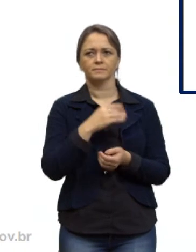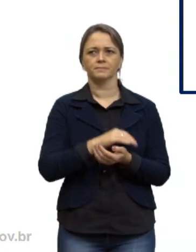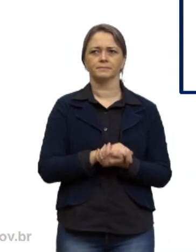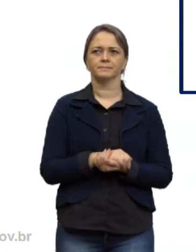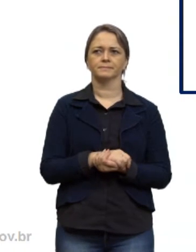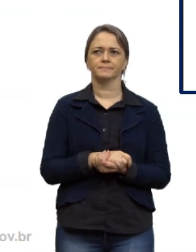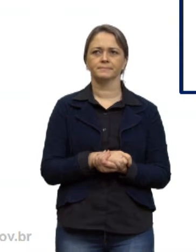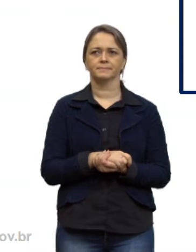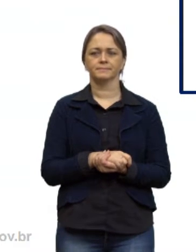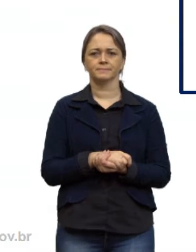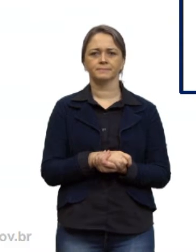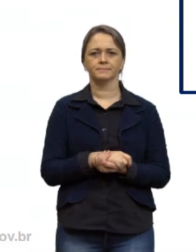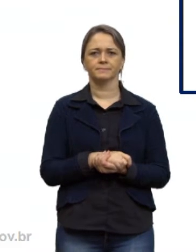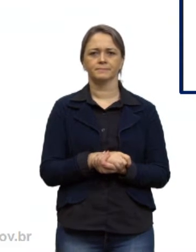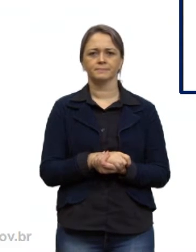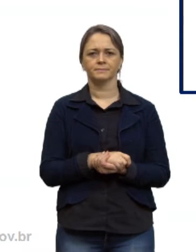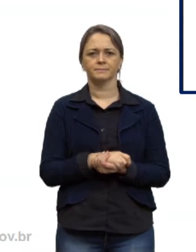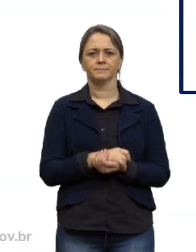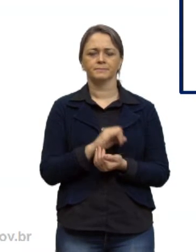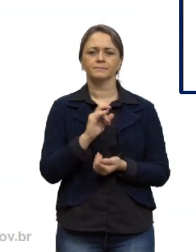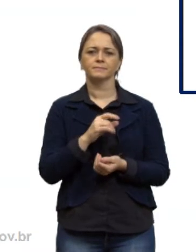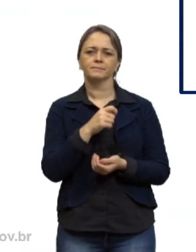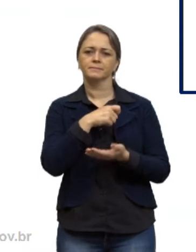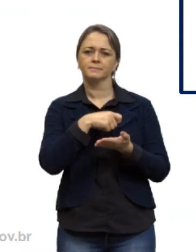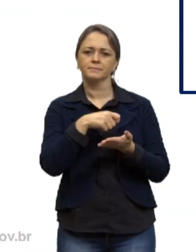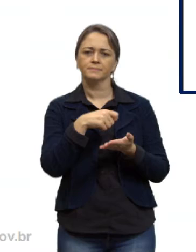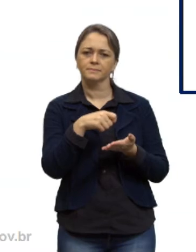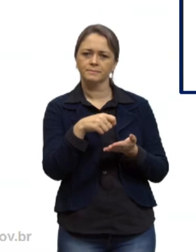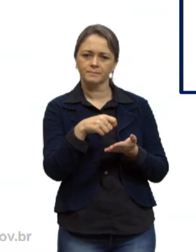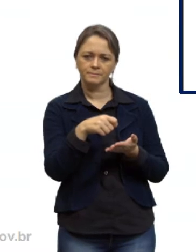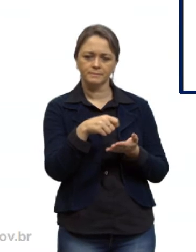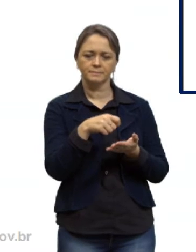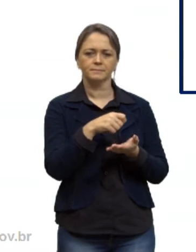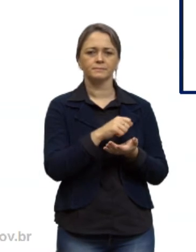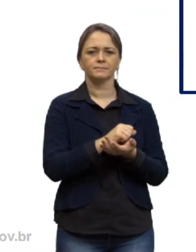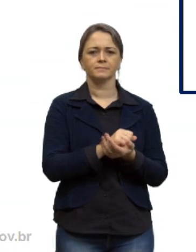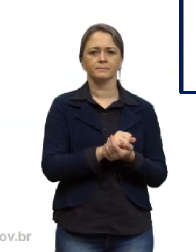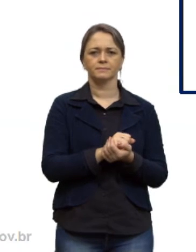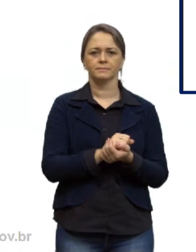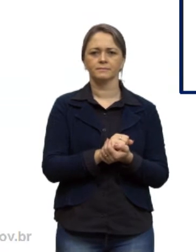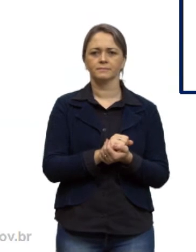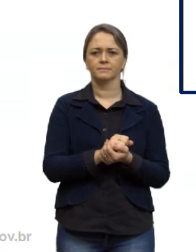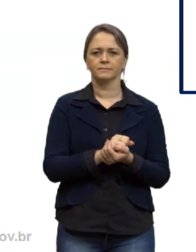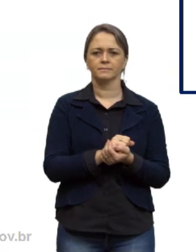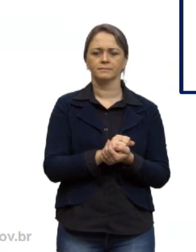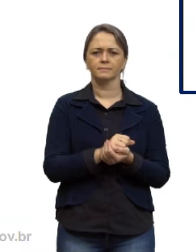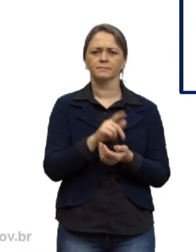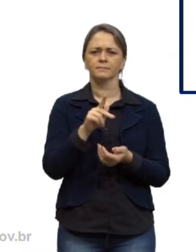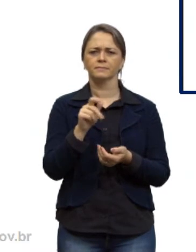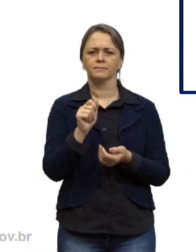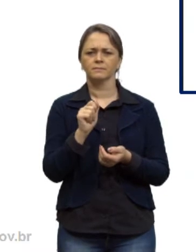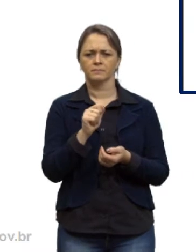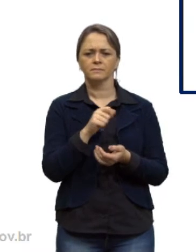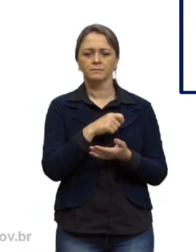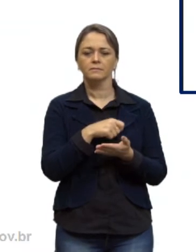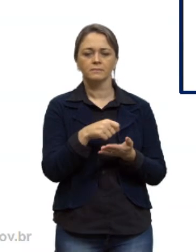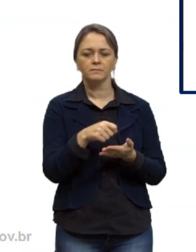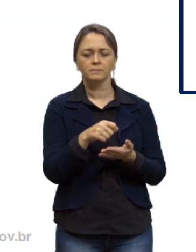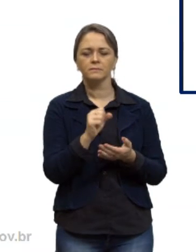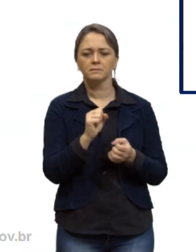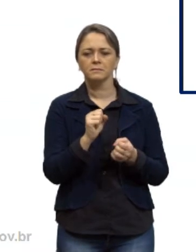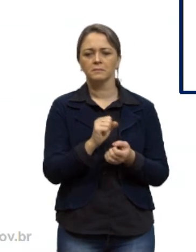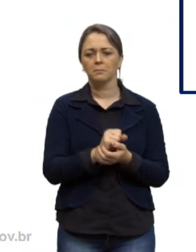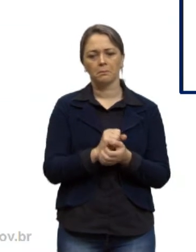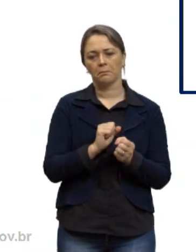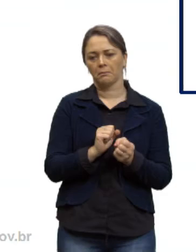certo? então se nós escrevermos esta PA aí vocês vão me dizer poderia escrever professora poderia não